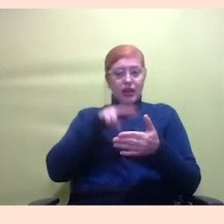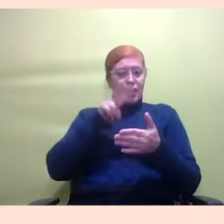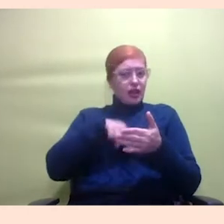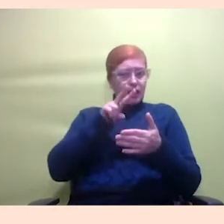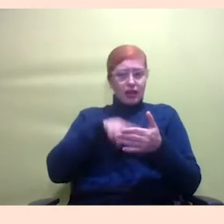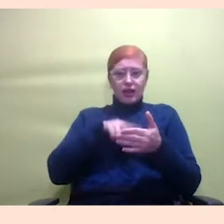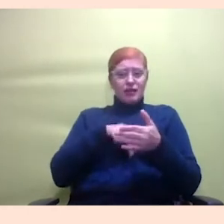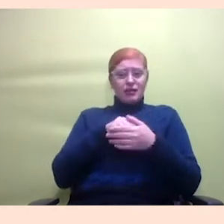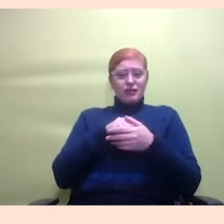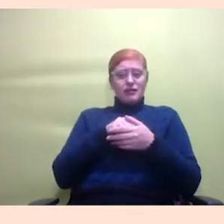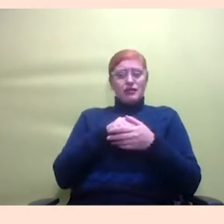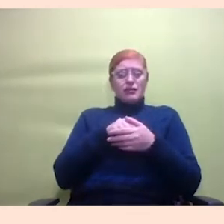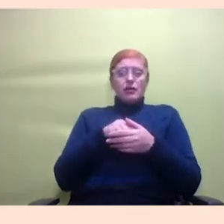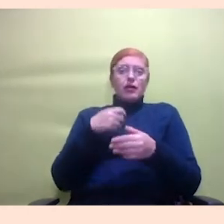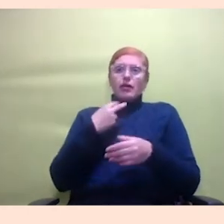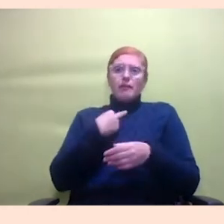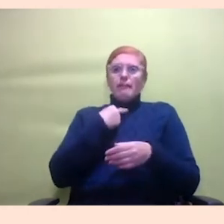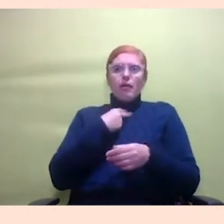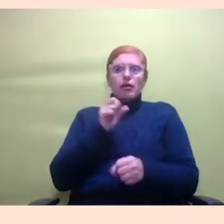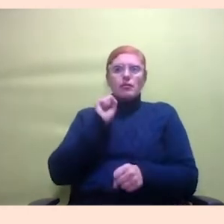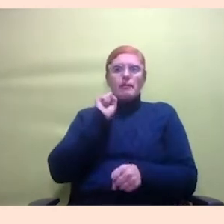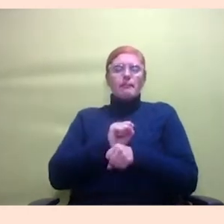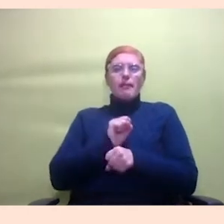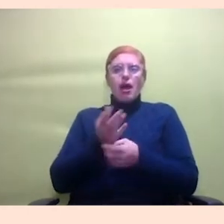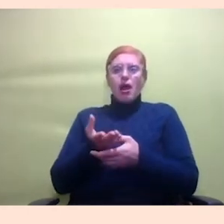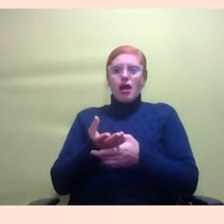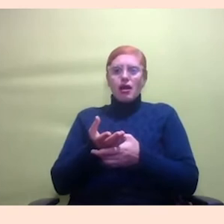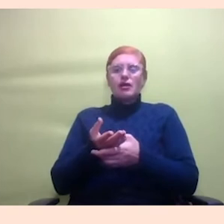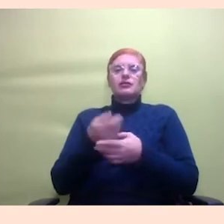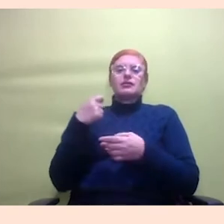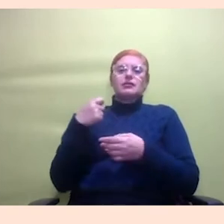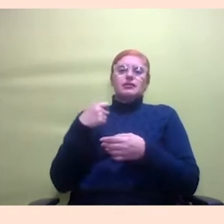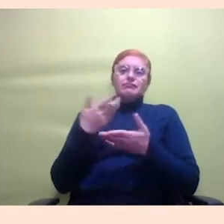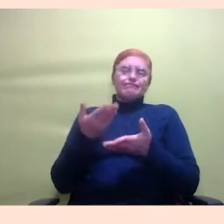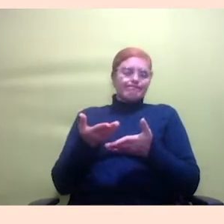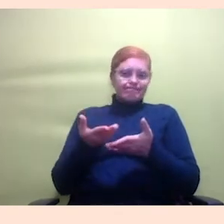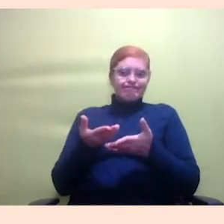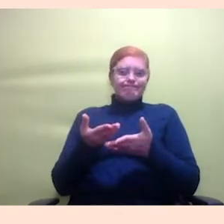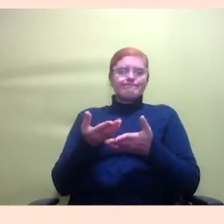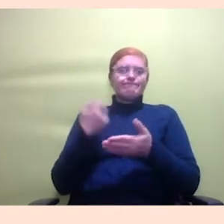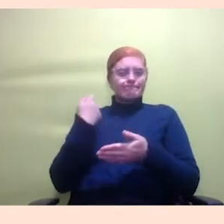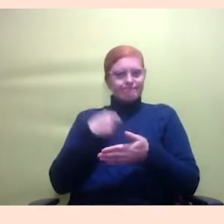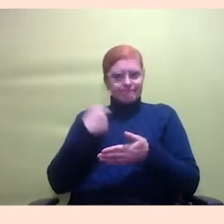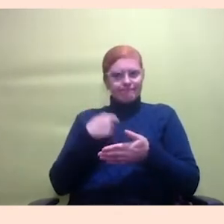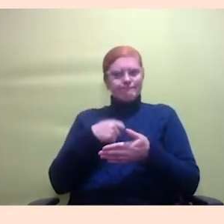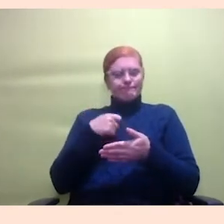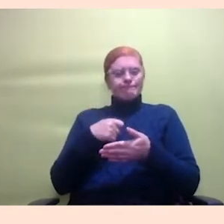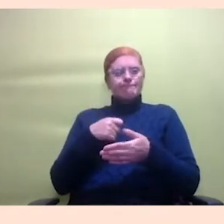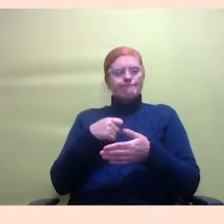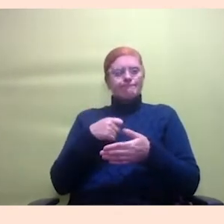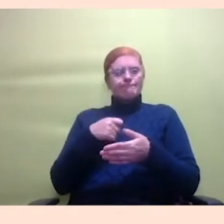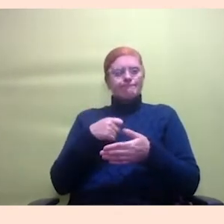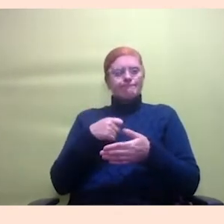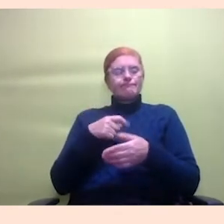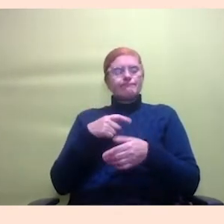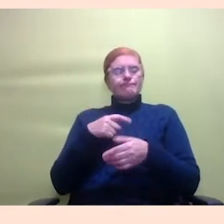parar citar minha bunda para ler ler para saber qual é o meu direito então assim isso é um fato entendeu então assim gente precisa porque que a gente enfim está nessa área não